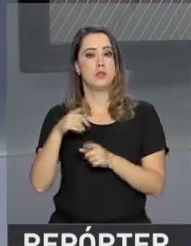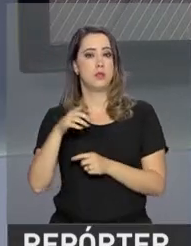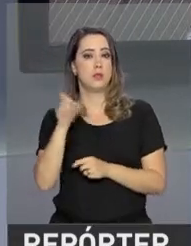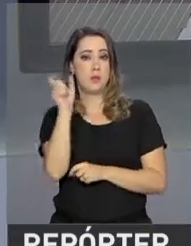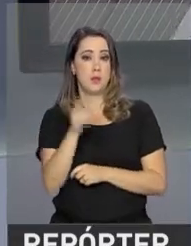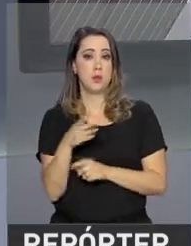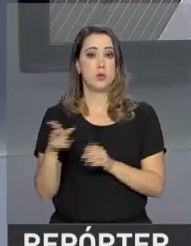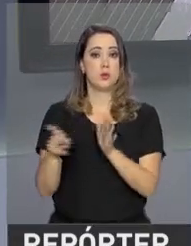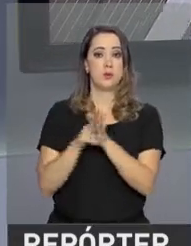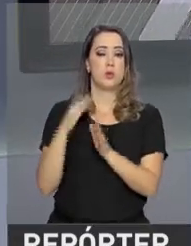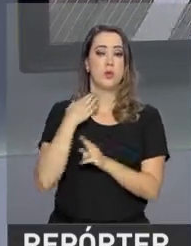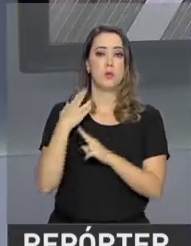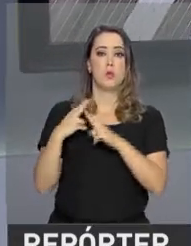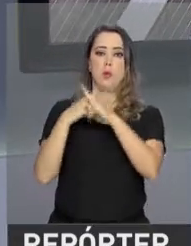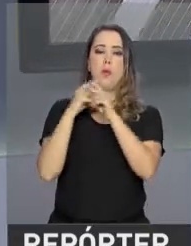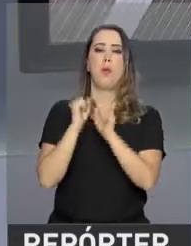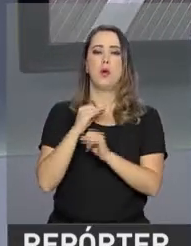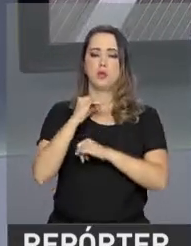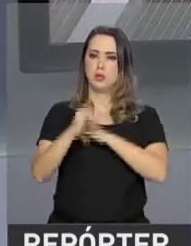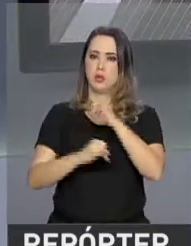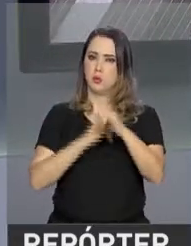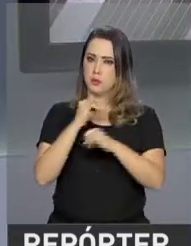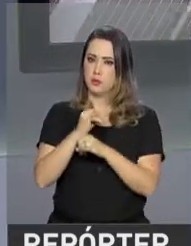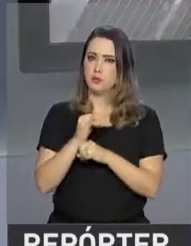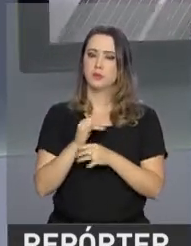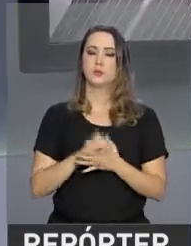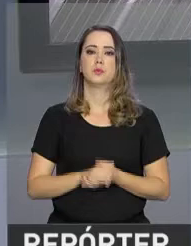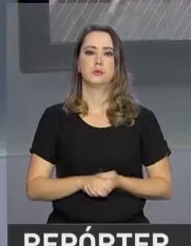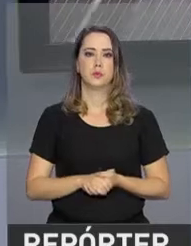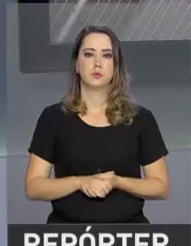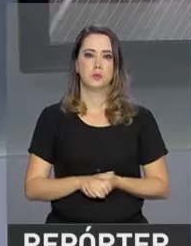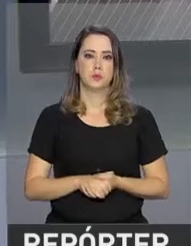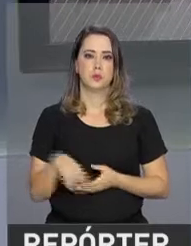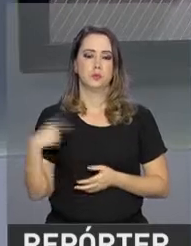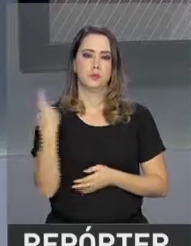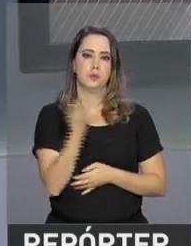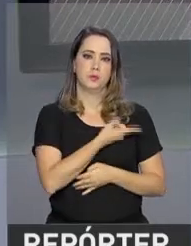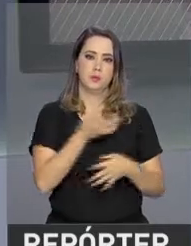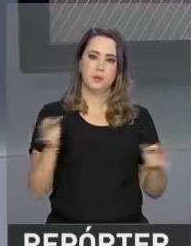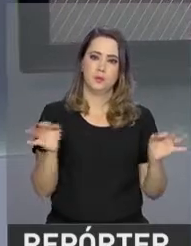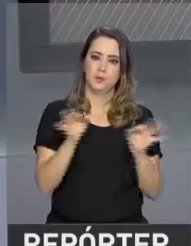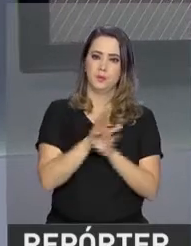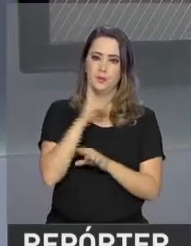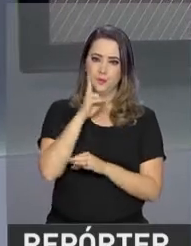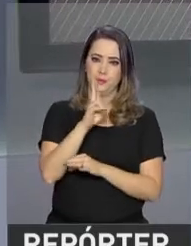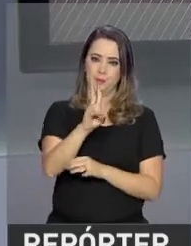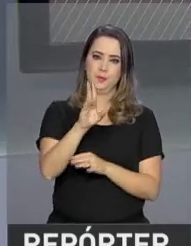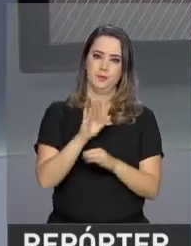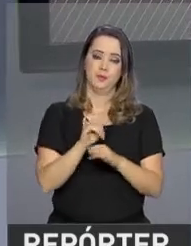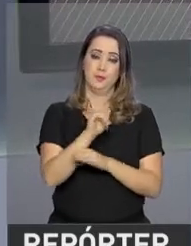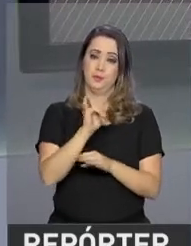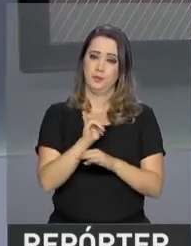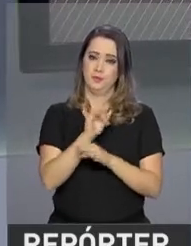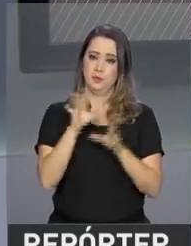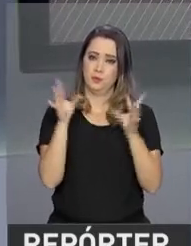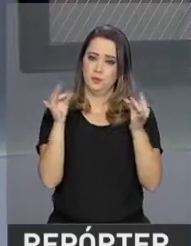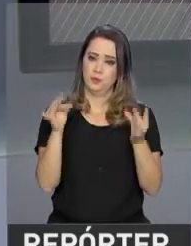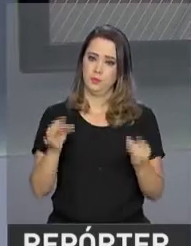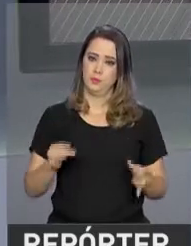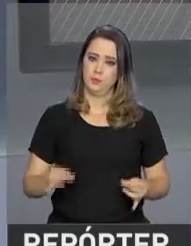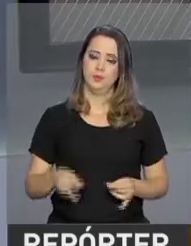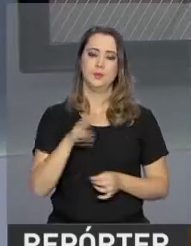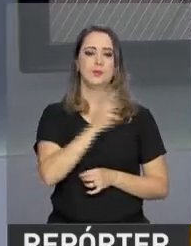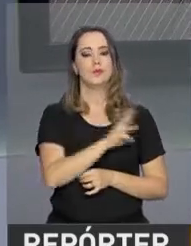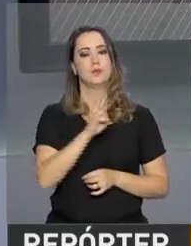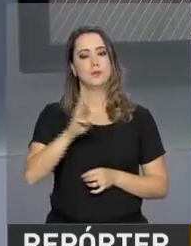apostas pelo Internet Banking da Caixa. Nós ficamos por aqui. Você pode rever as reportagens no YouTube. E